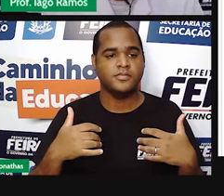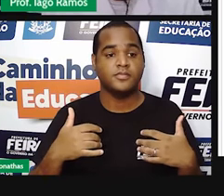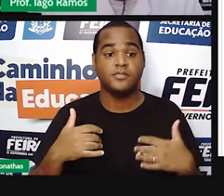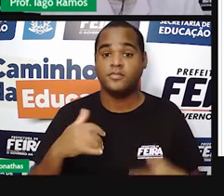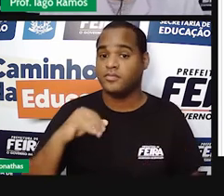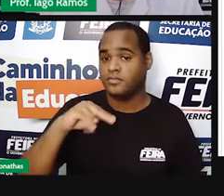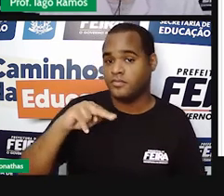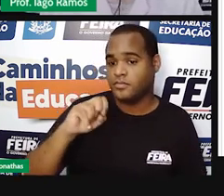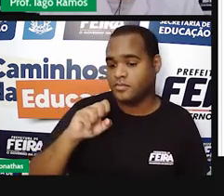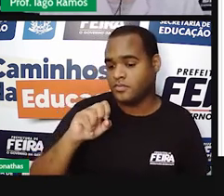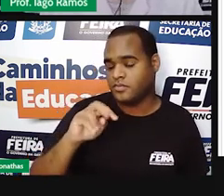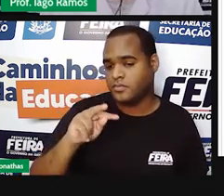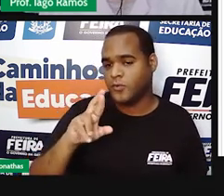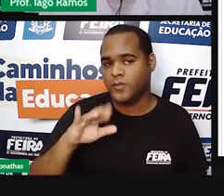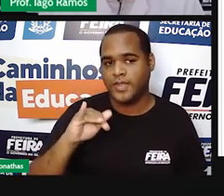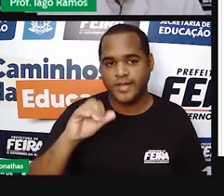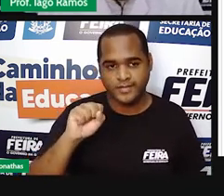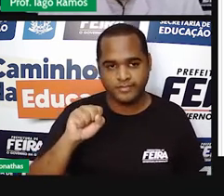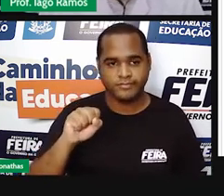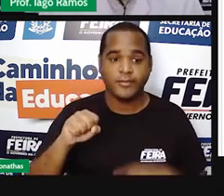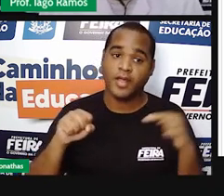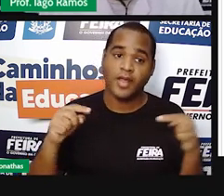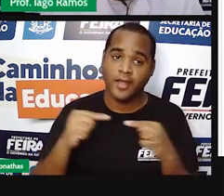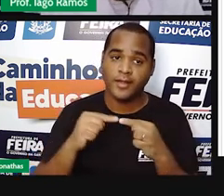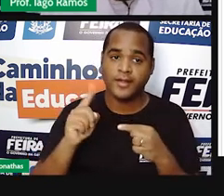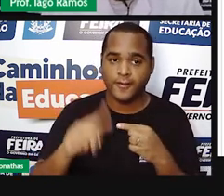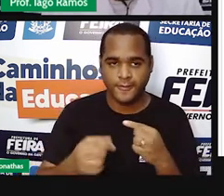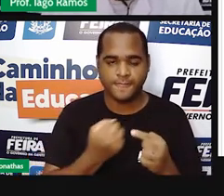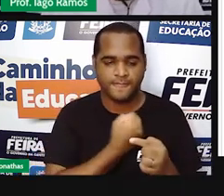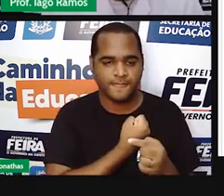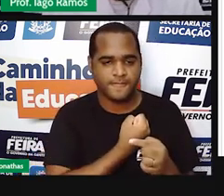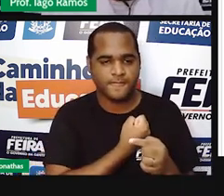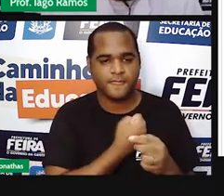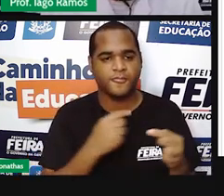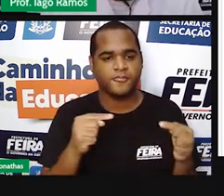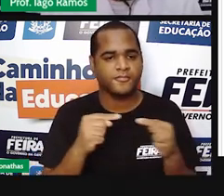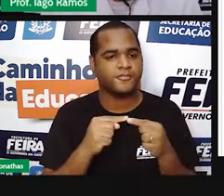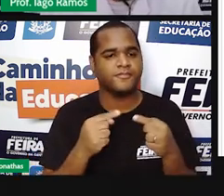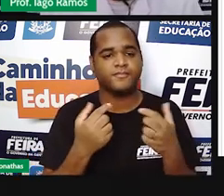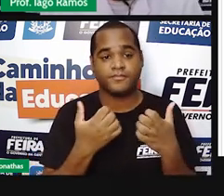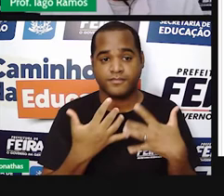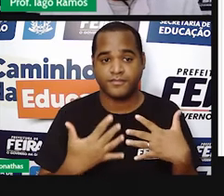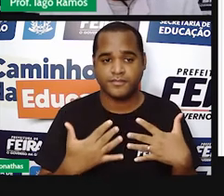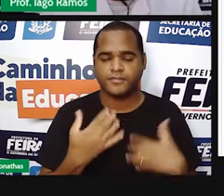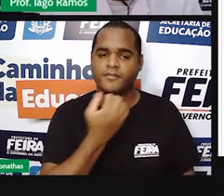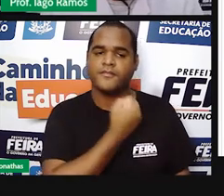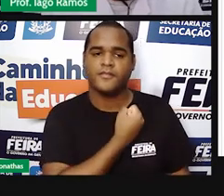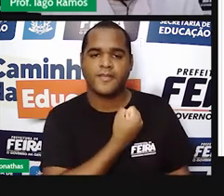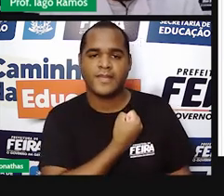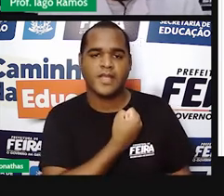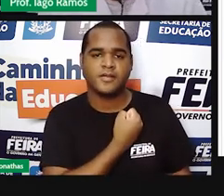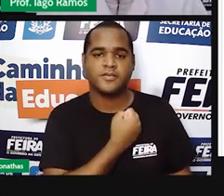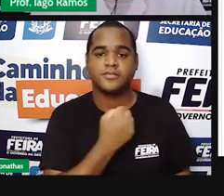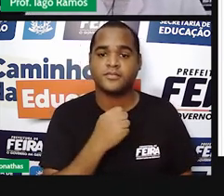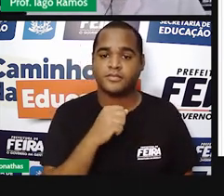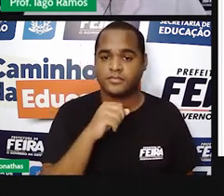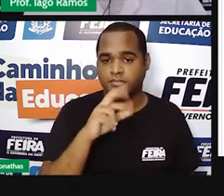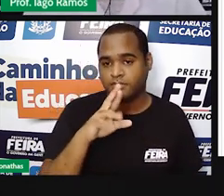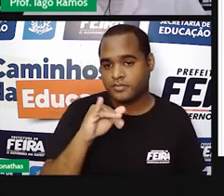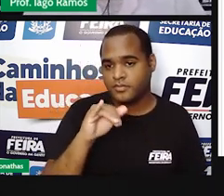naturais são números reais.